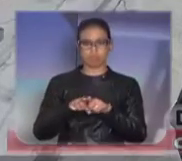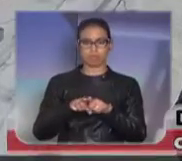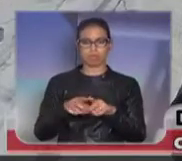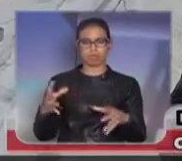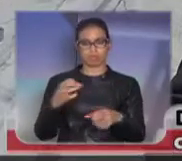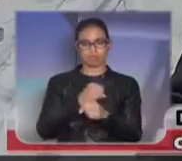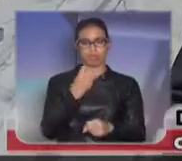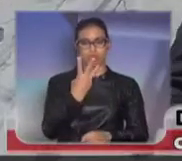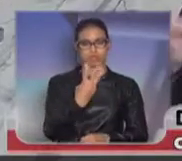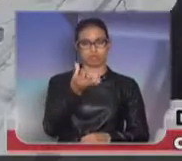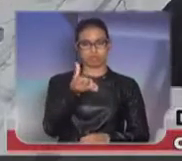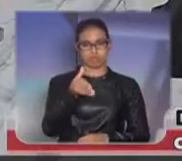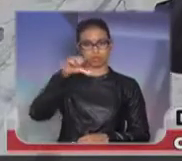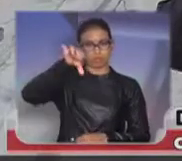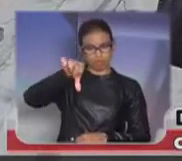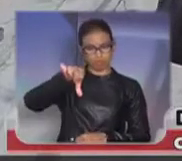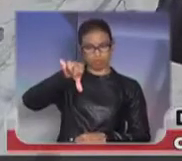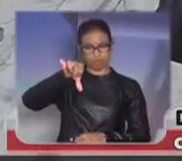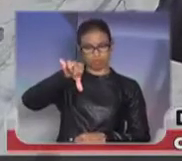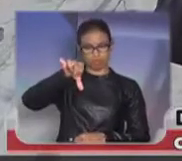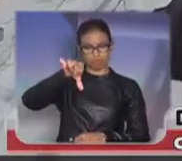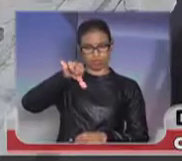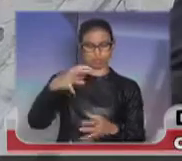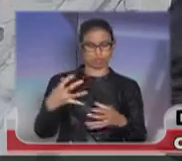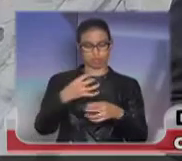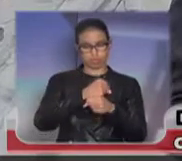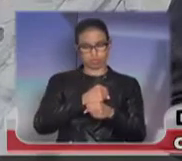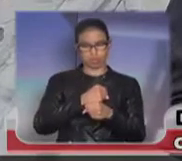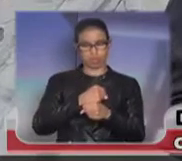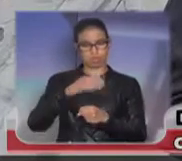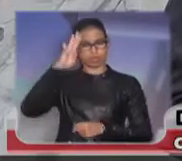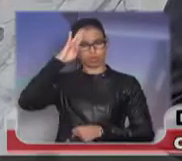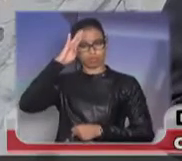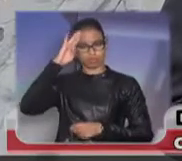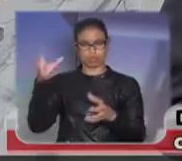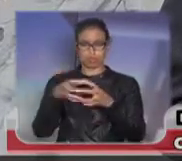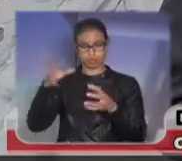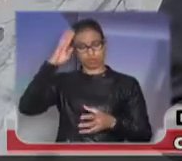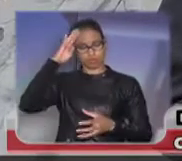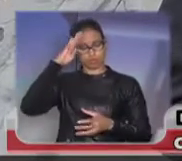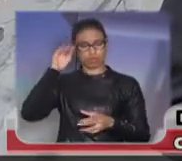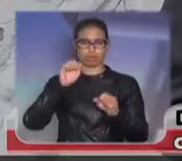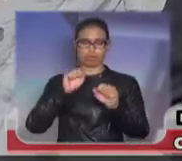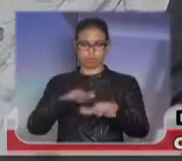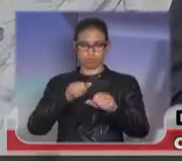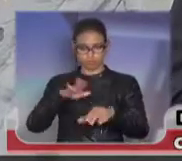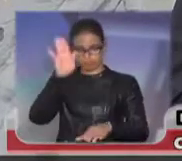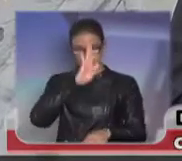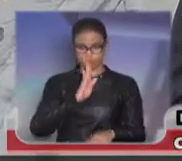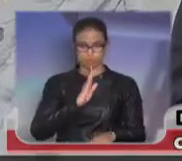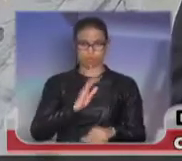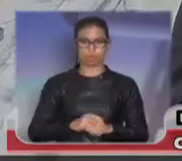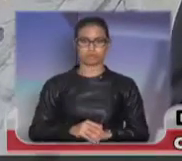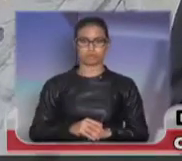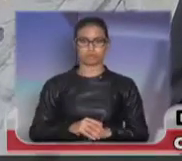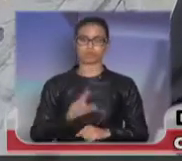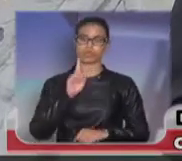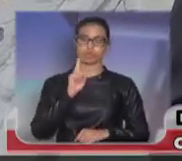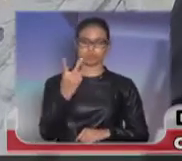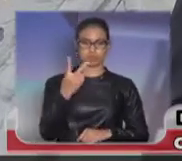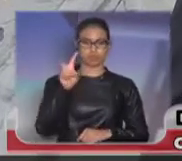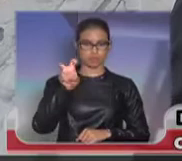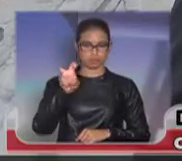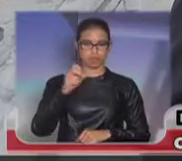do Exército Brasileiro. Antigamente nós comemorávamos o dia do soldado como sendo o dia do Exército, o dia 25 de agosto.